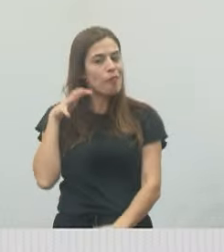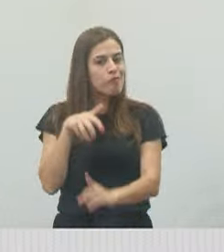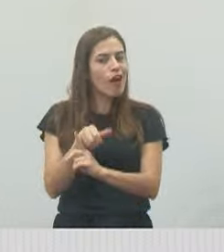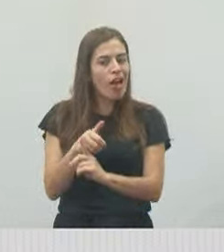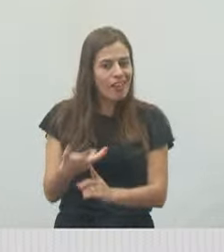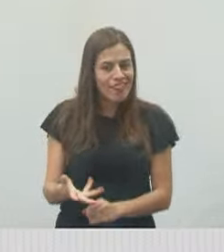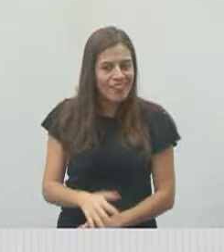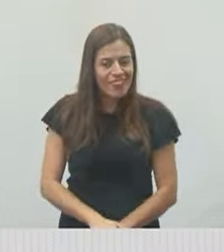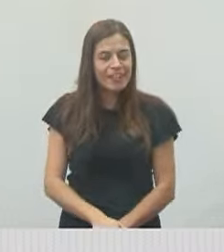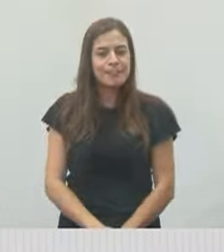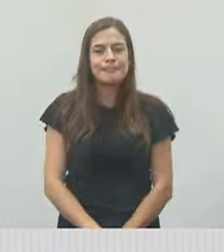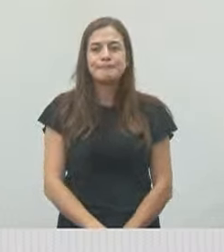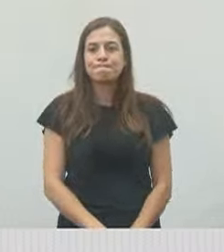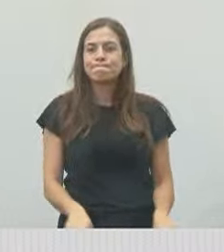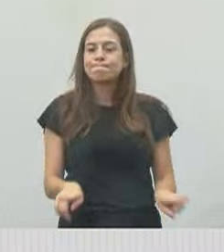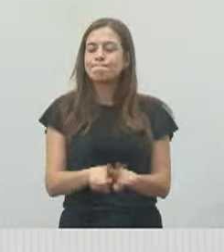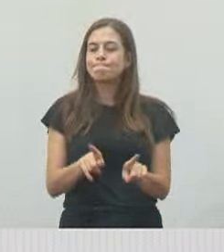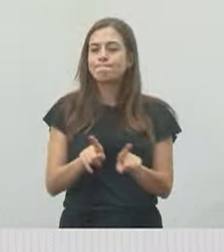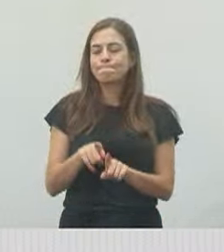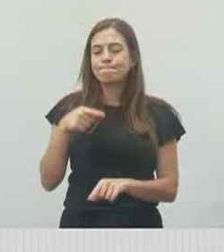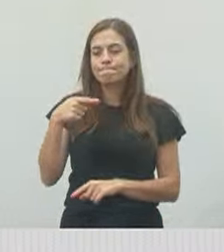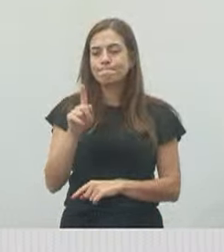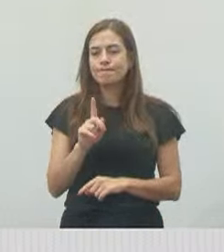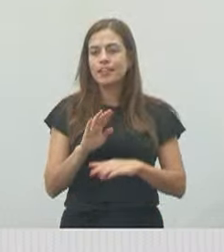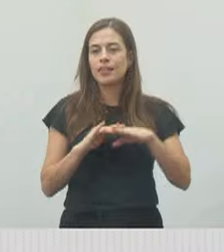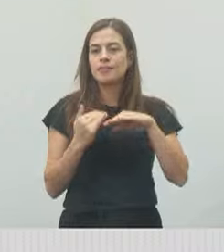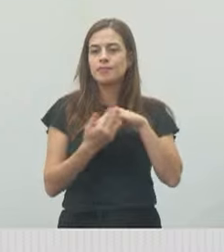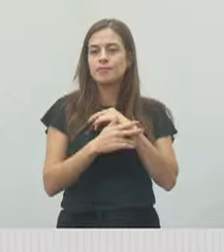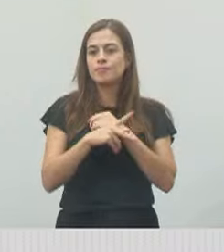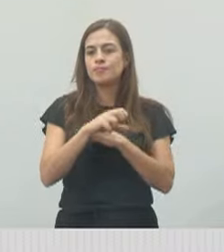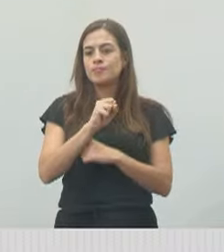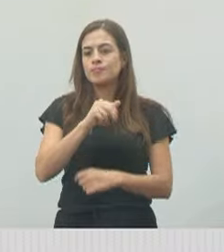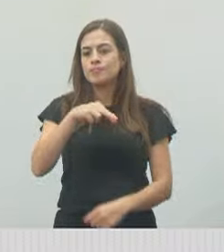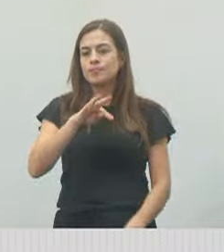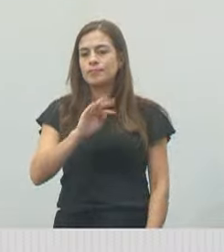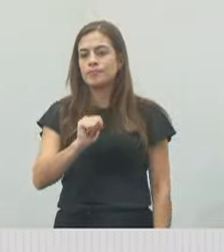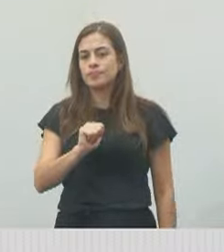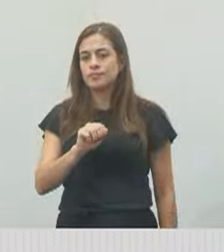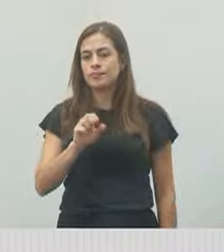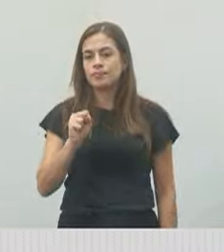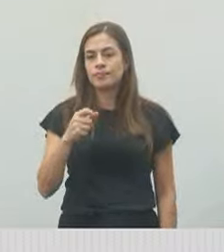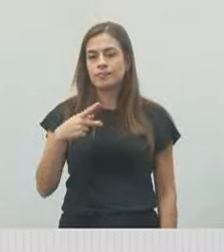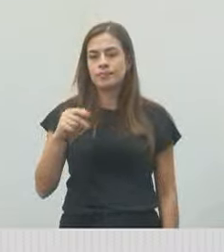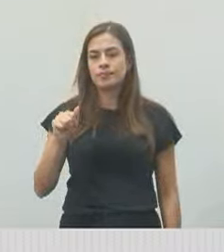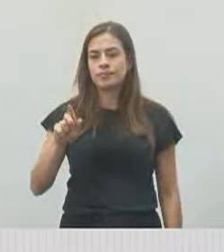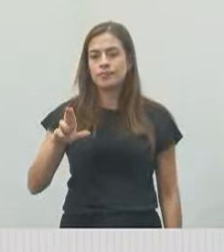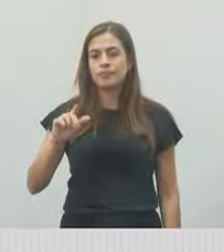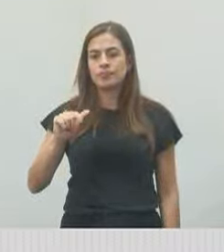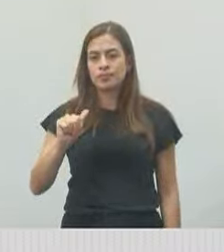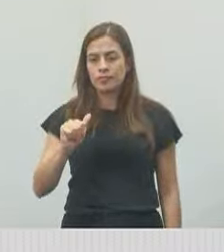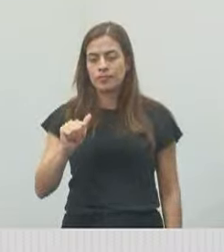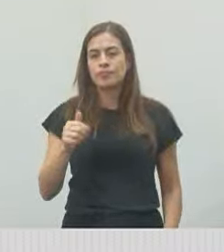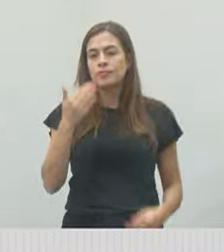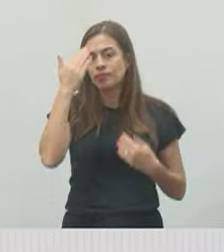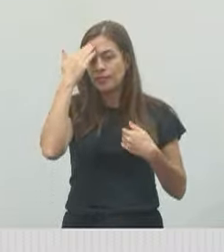E também, se viemos lá de Santa Paula, quero agradecer ao nosso secretário de Infraestrutura, o...